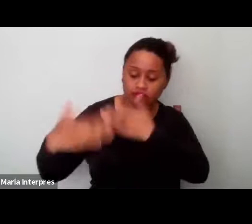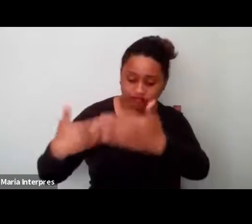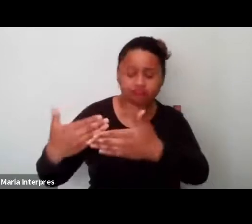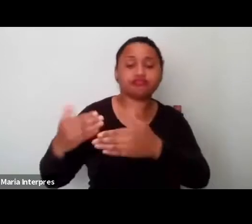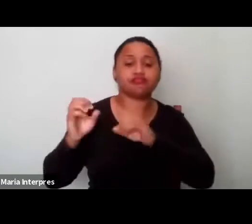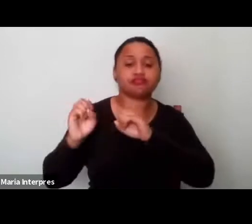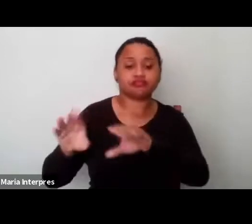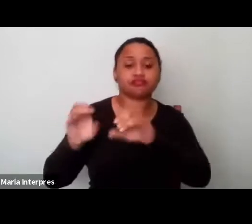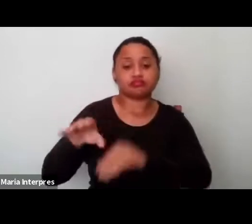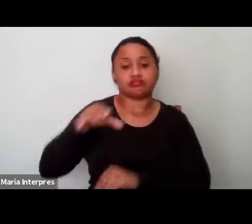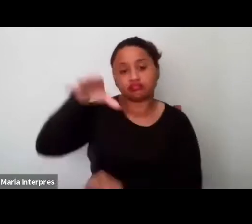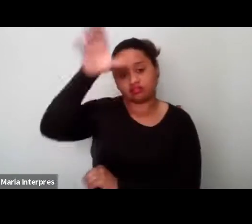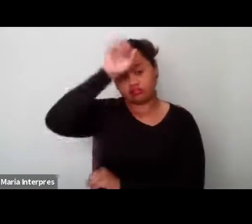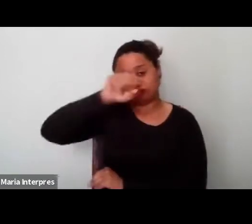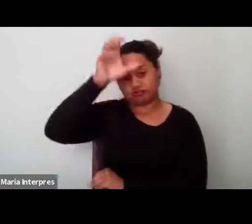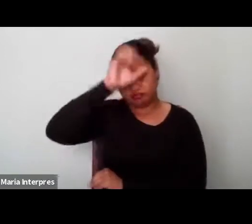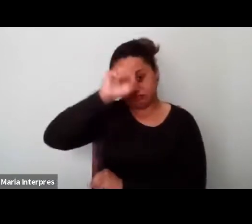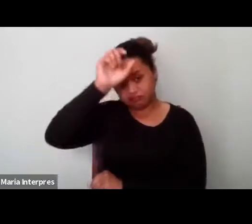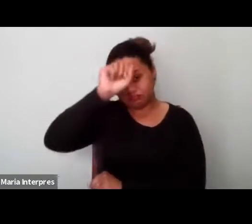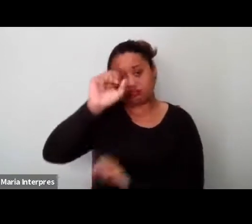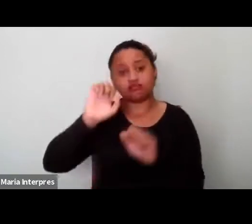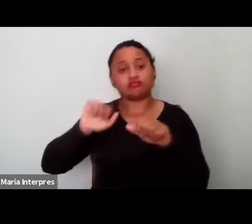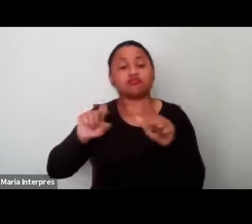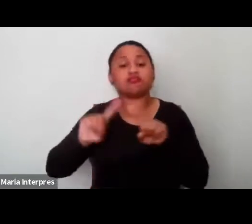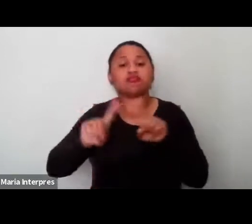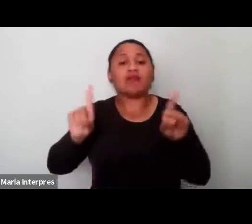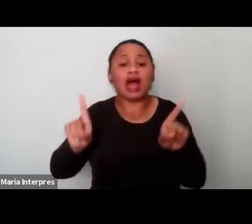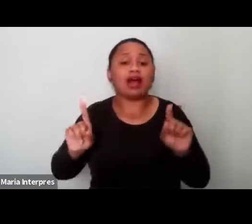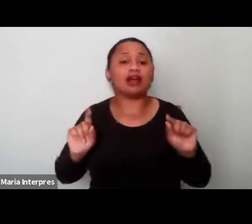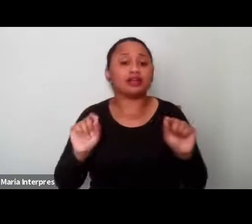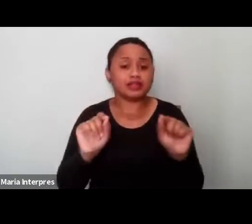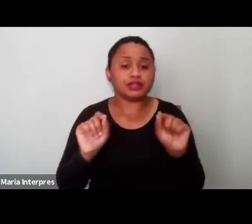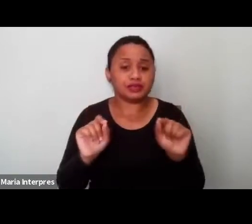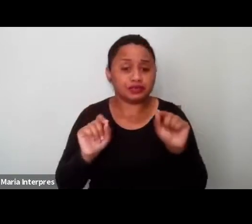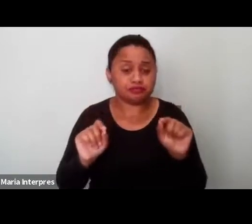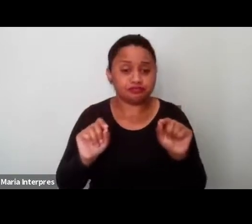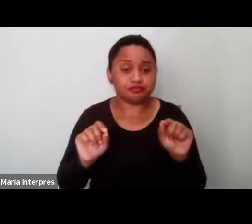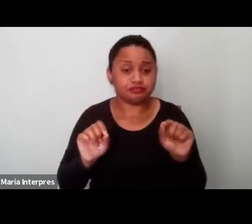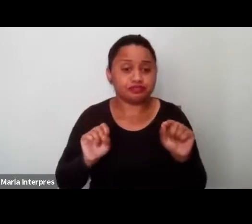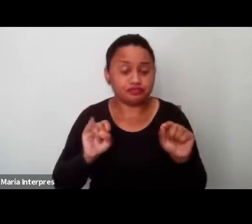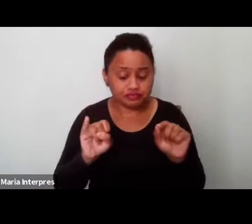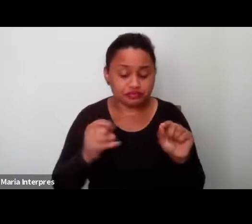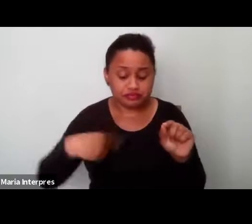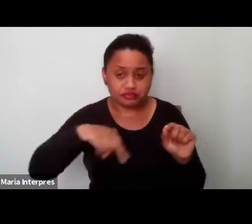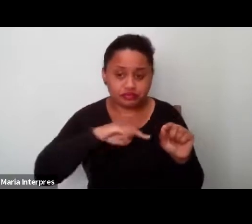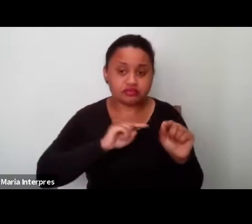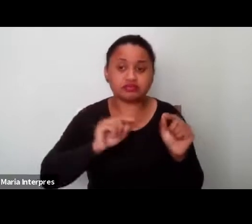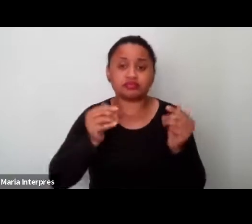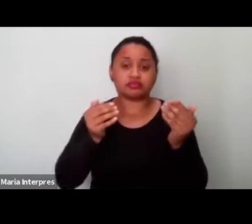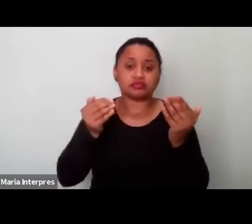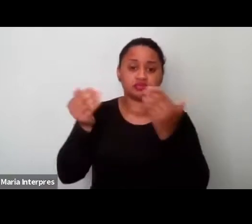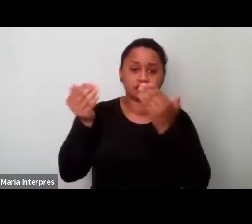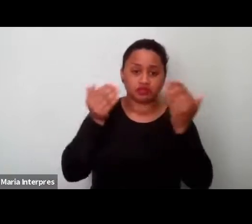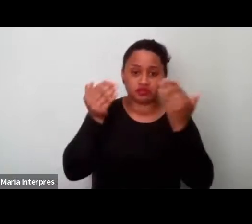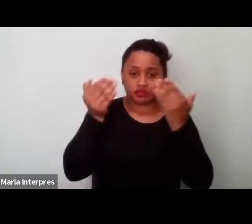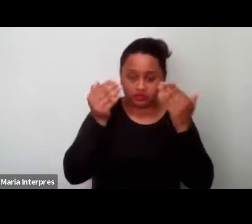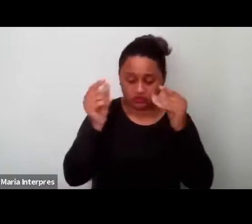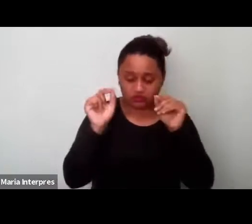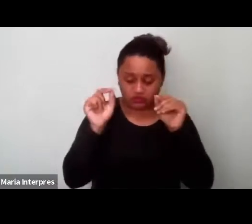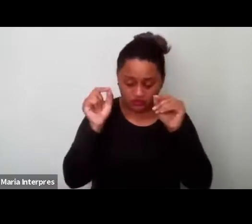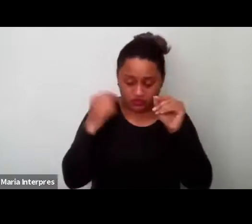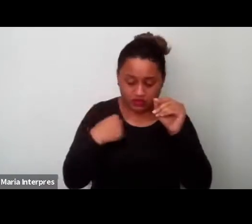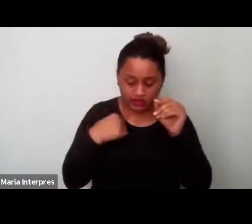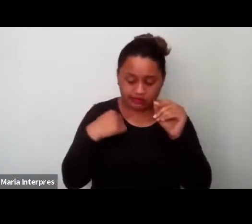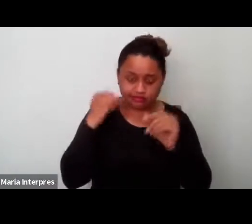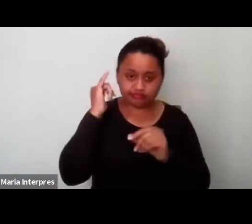-aprendizagem, né, mas que, se nós for, se nós compararmos com os relatos